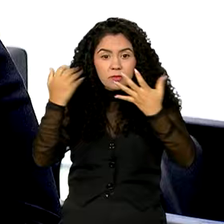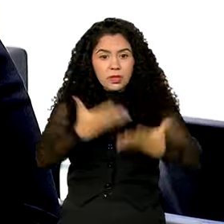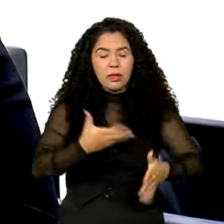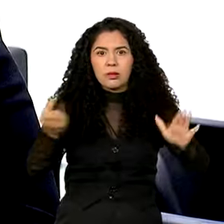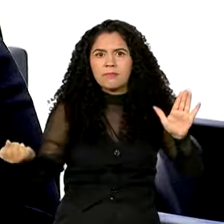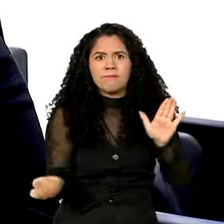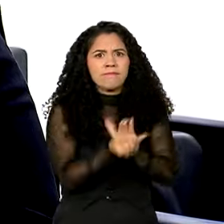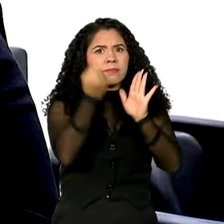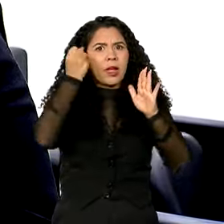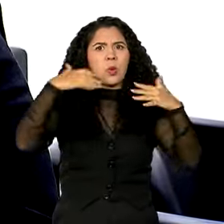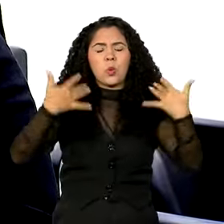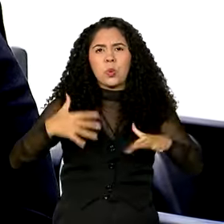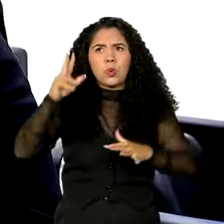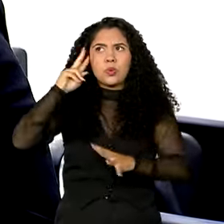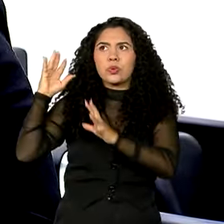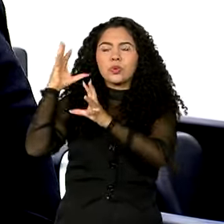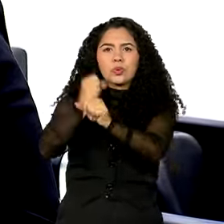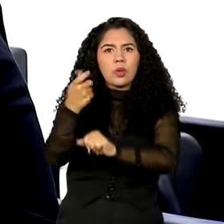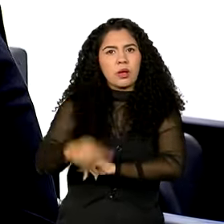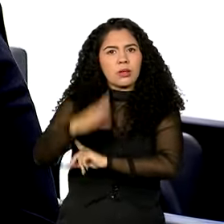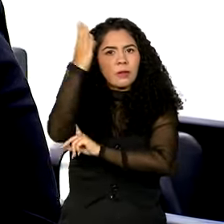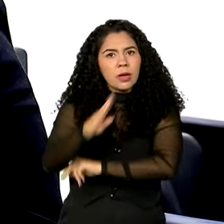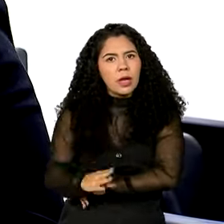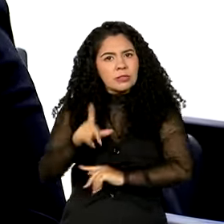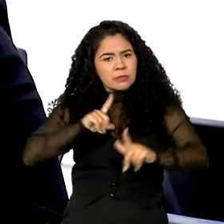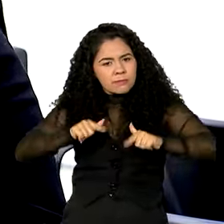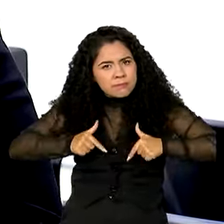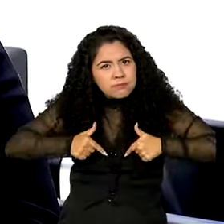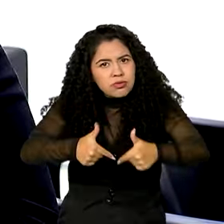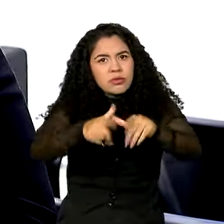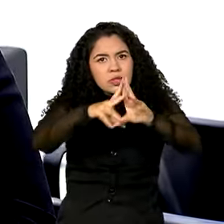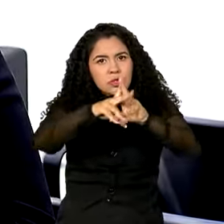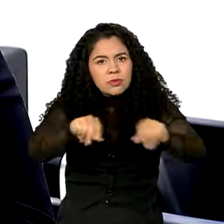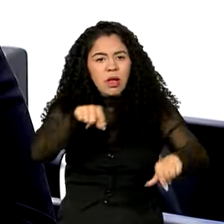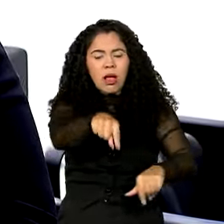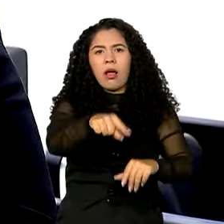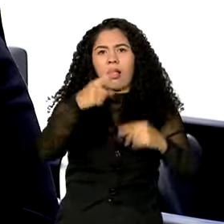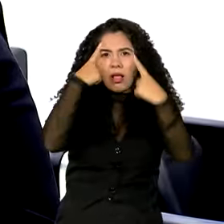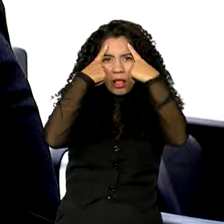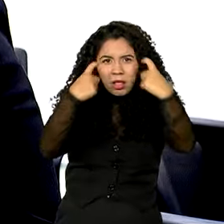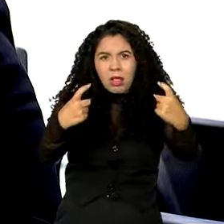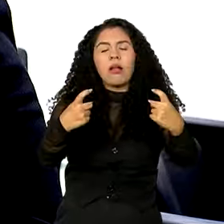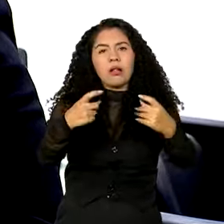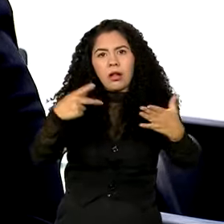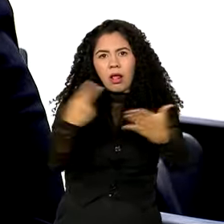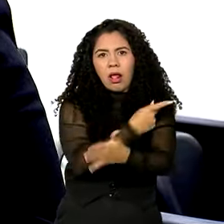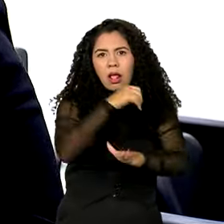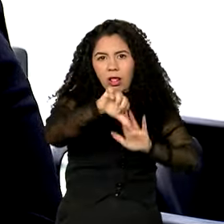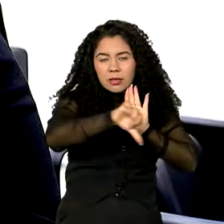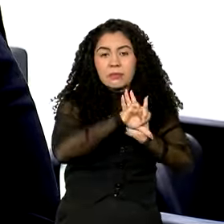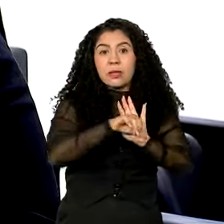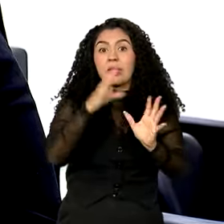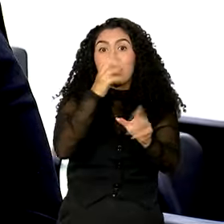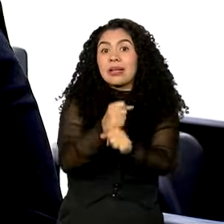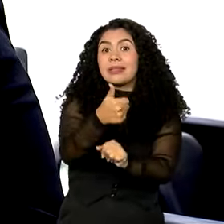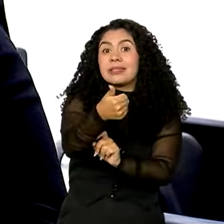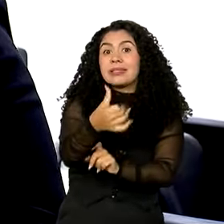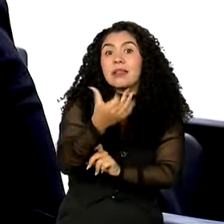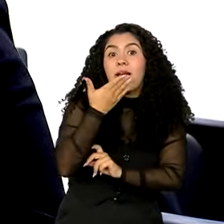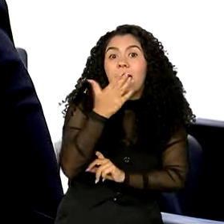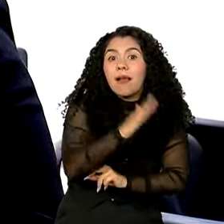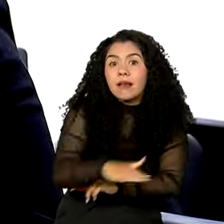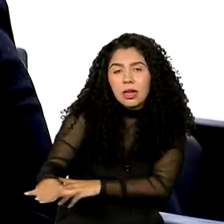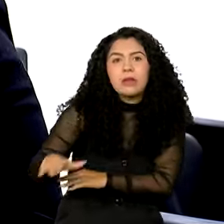operação da história do país de combate a esse tipo de crime. Durante as inspeções, as equipes resgataram 16 crianças